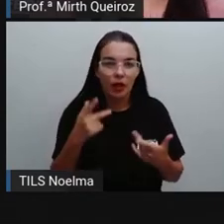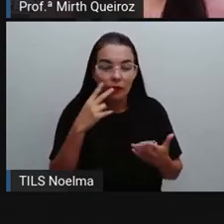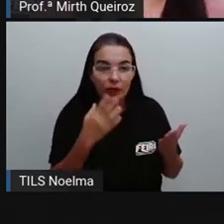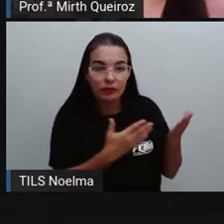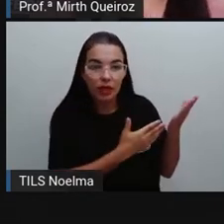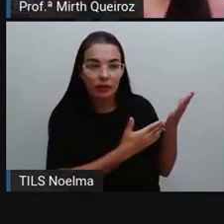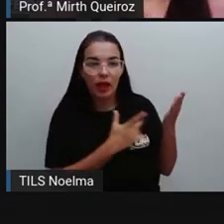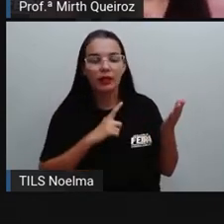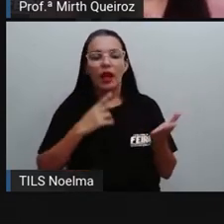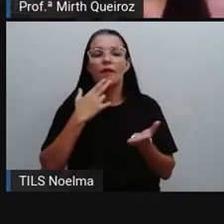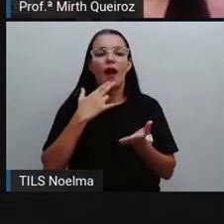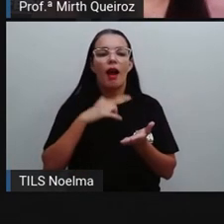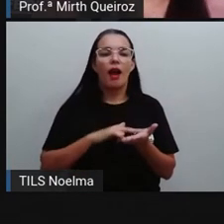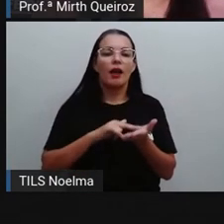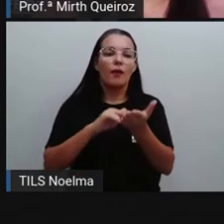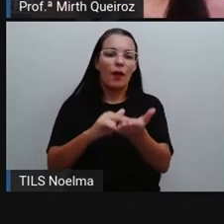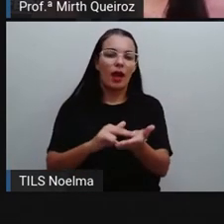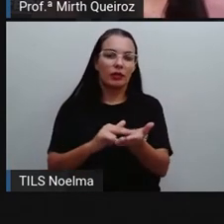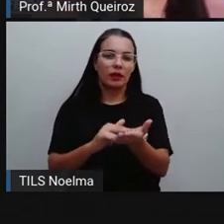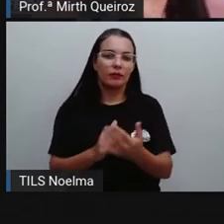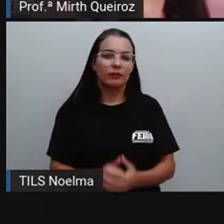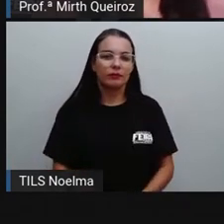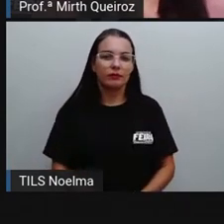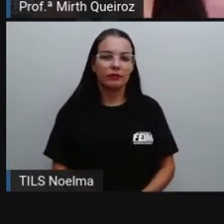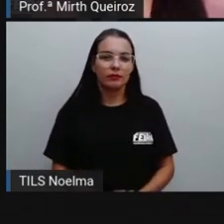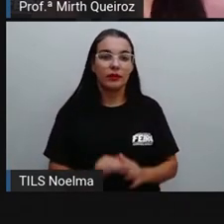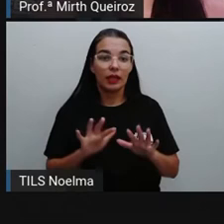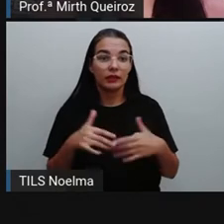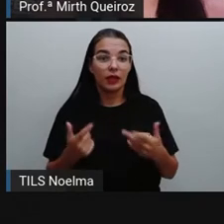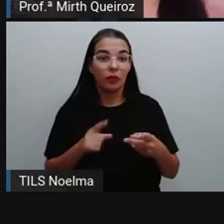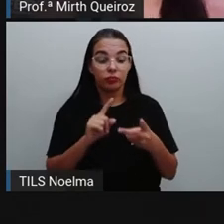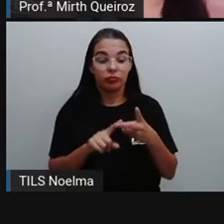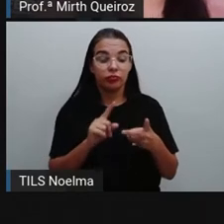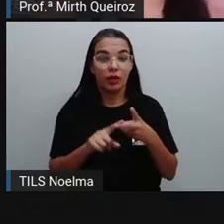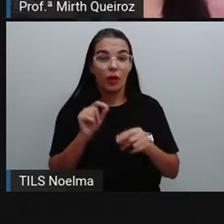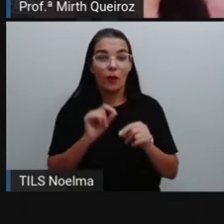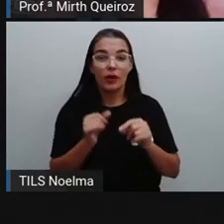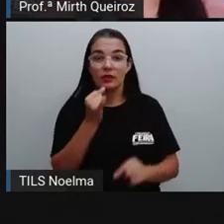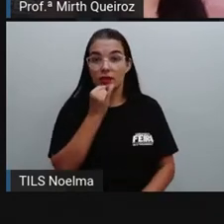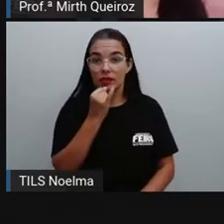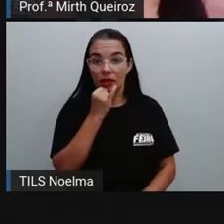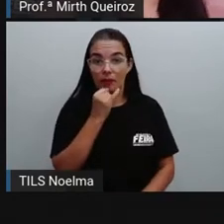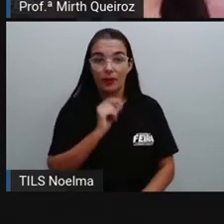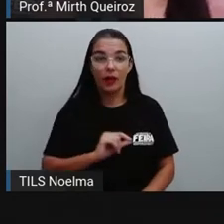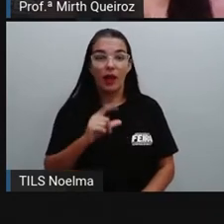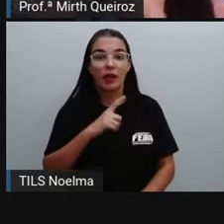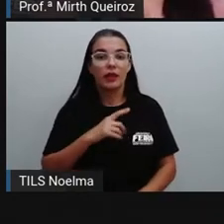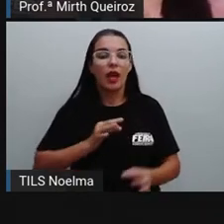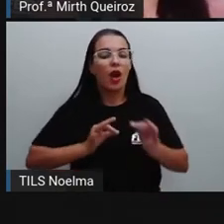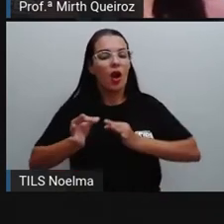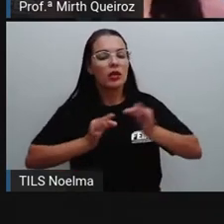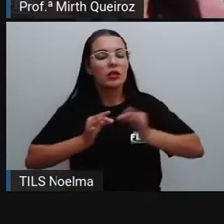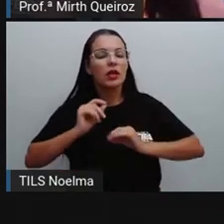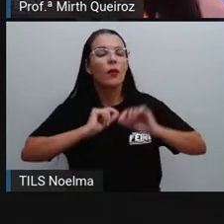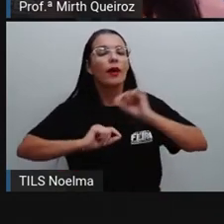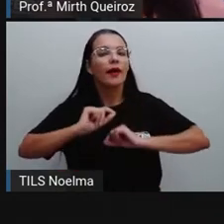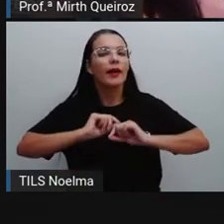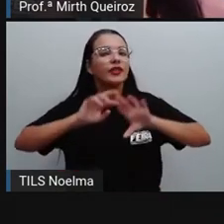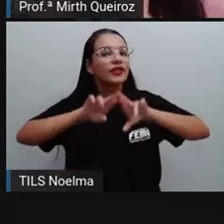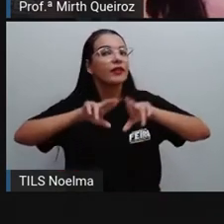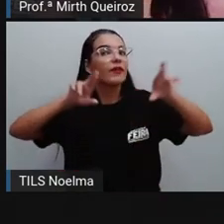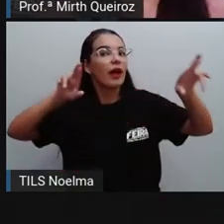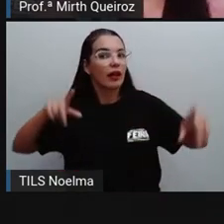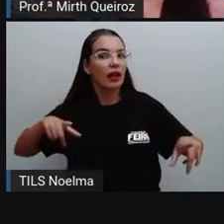nós temos uma carta formal. Neste segundo exemplo, a gente percebe que a organização, estrutura da carta é diferente da